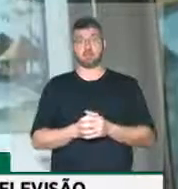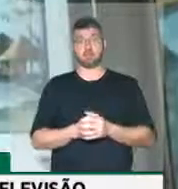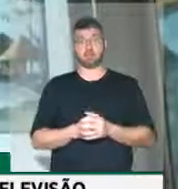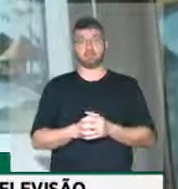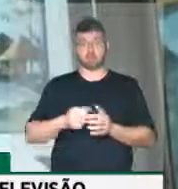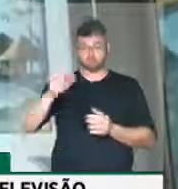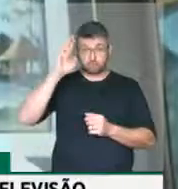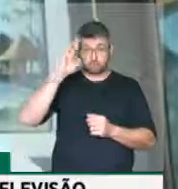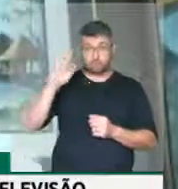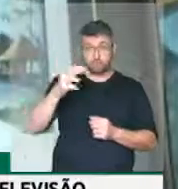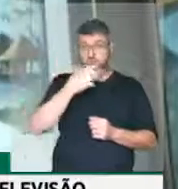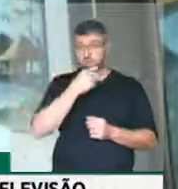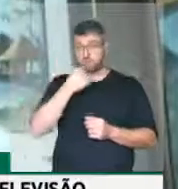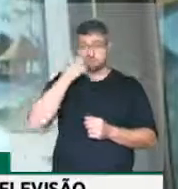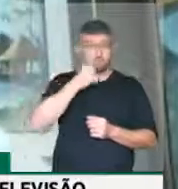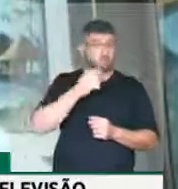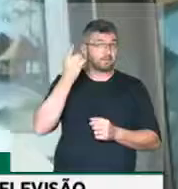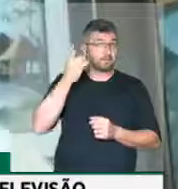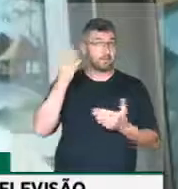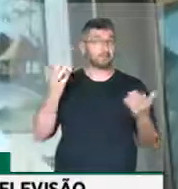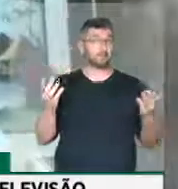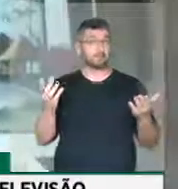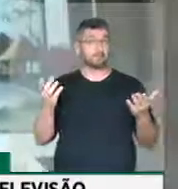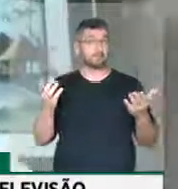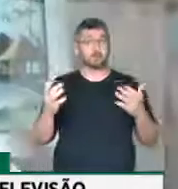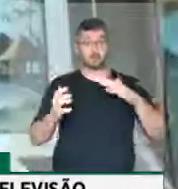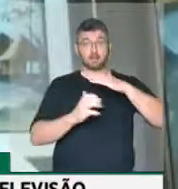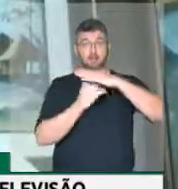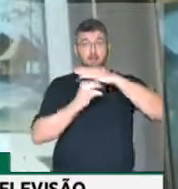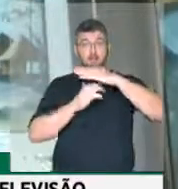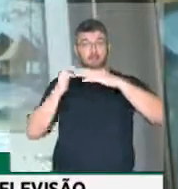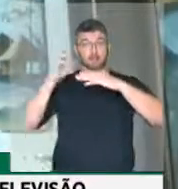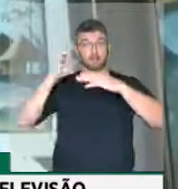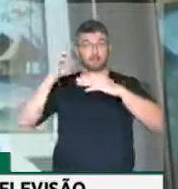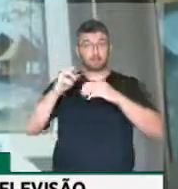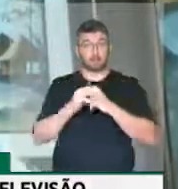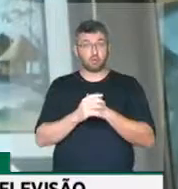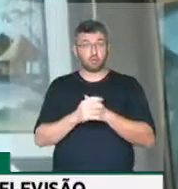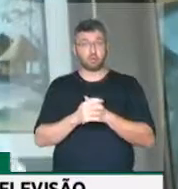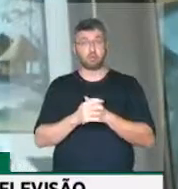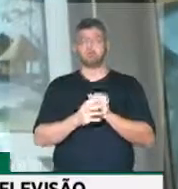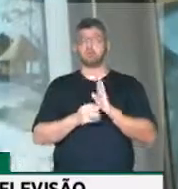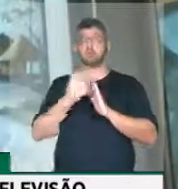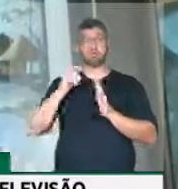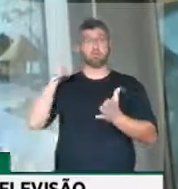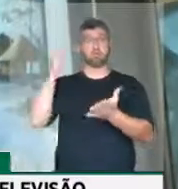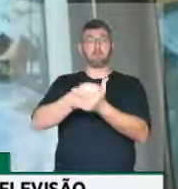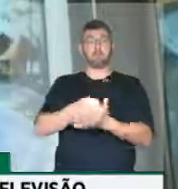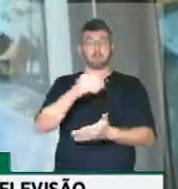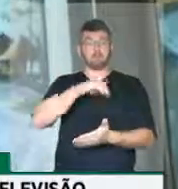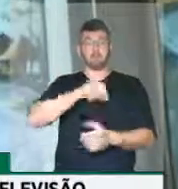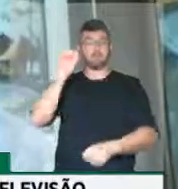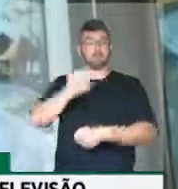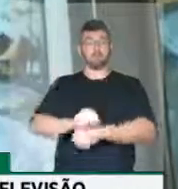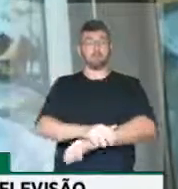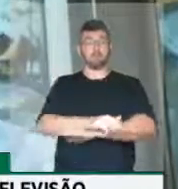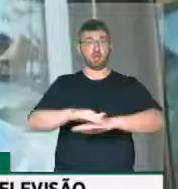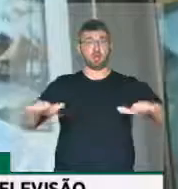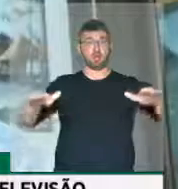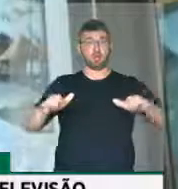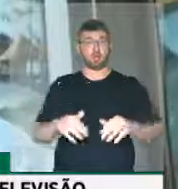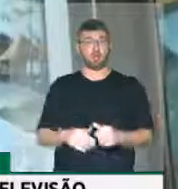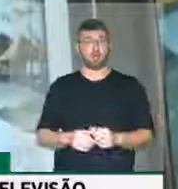senhores e senhoras deputados. Os empresários, muitos, pararam de pagar o salário de seus funcionários.